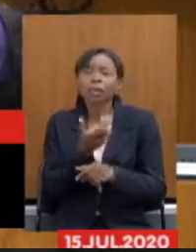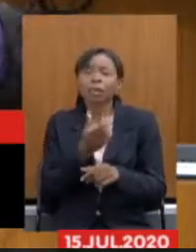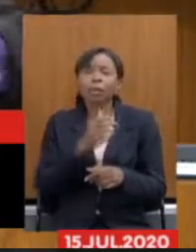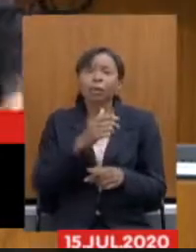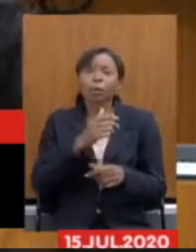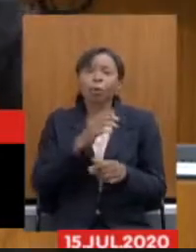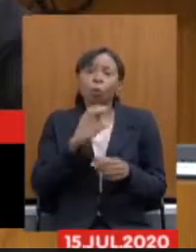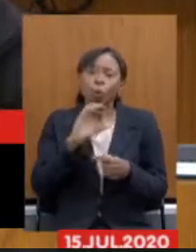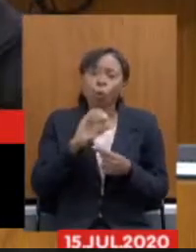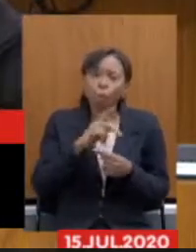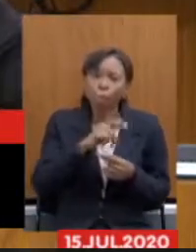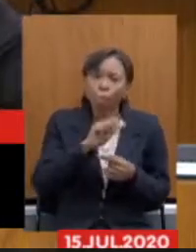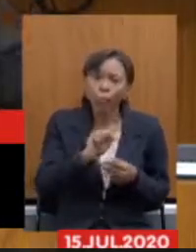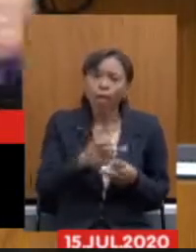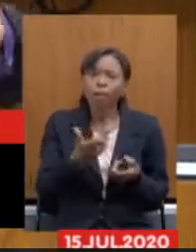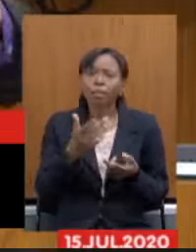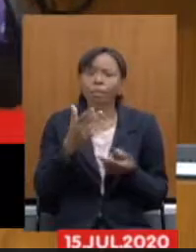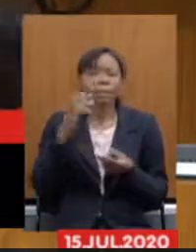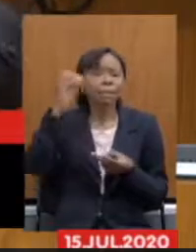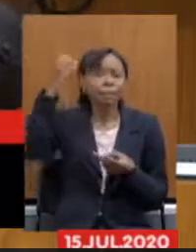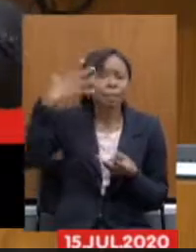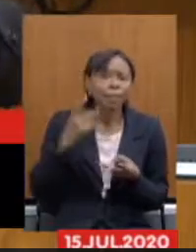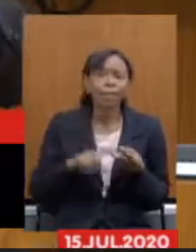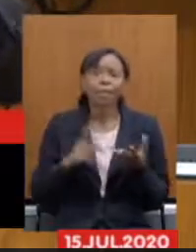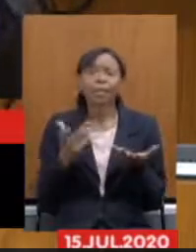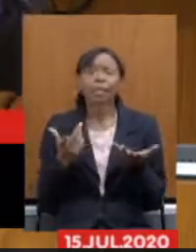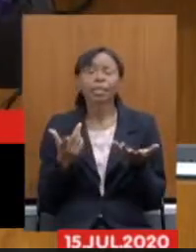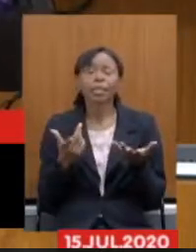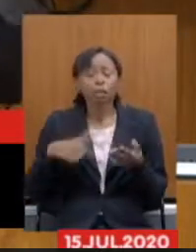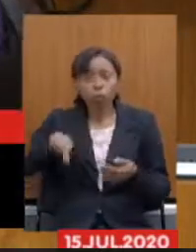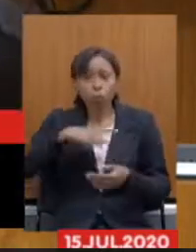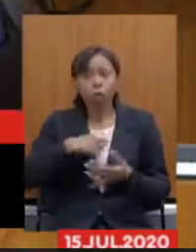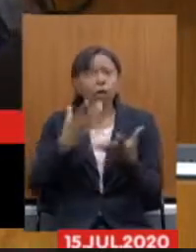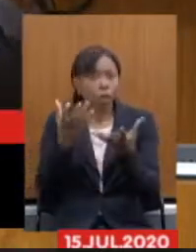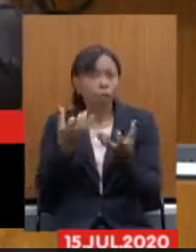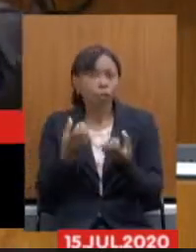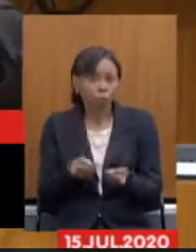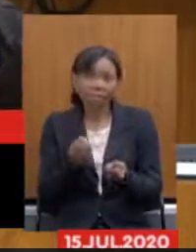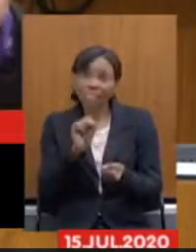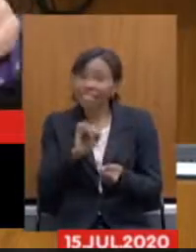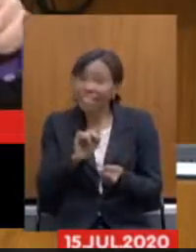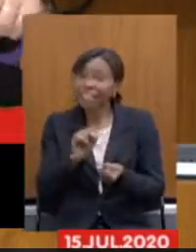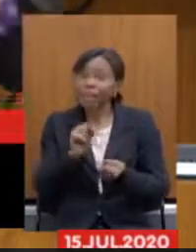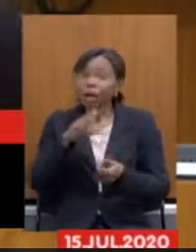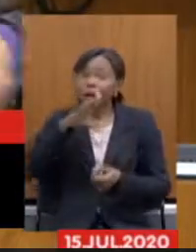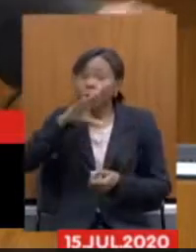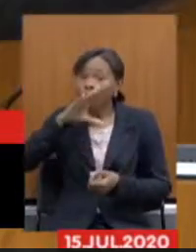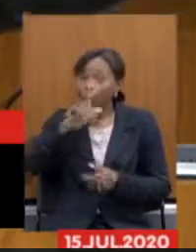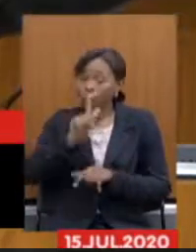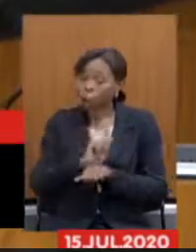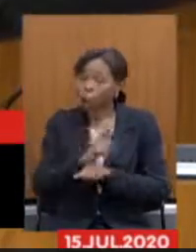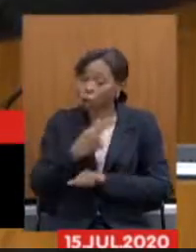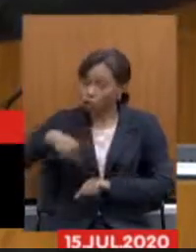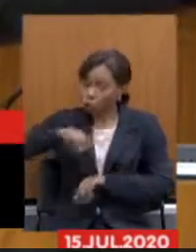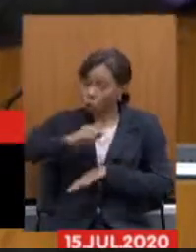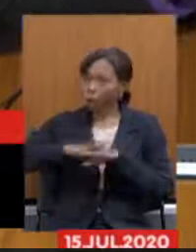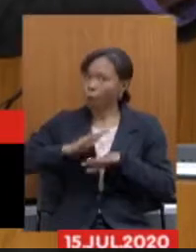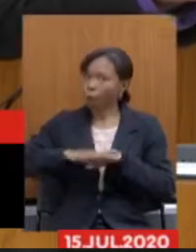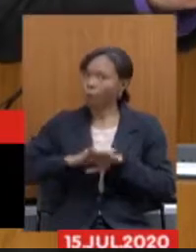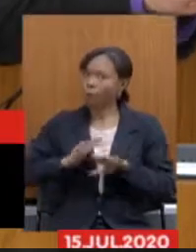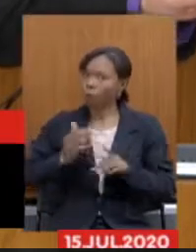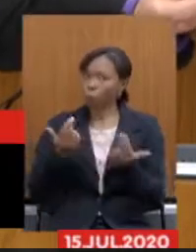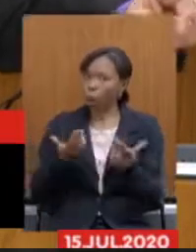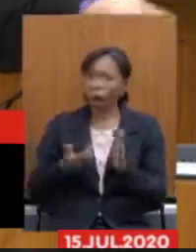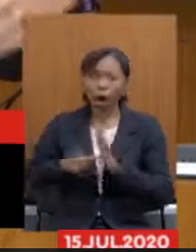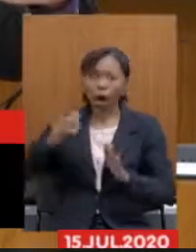nós servidores vamos aceitar desde que a gente que a gestão seja feita por nós não pelo Estado para acontecer tudo o que aconteceu nas outras